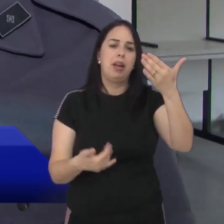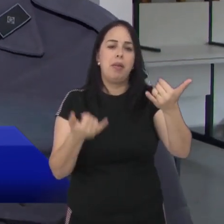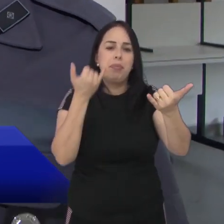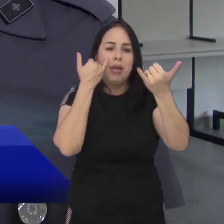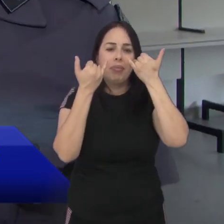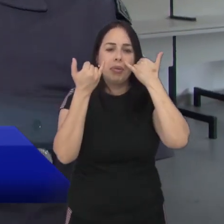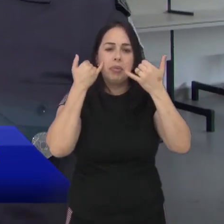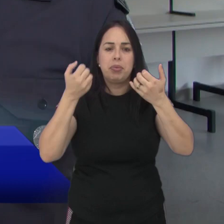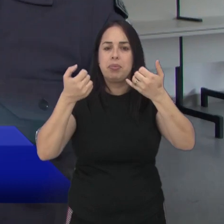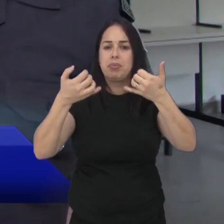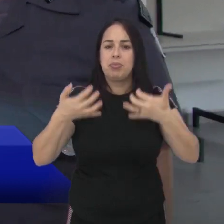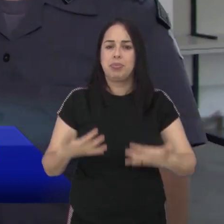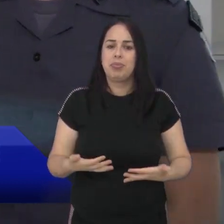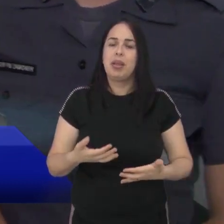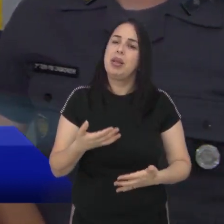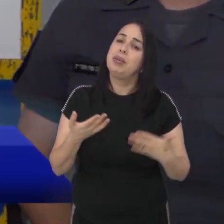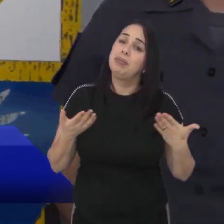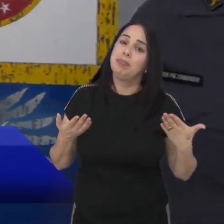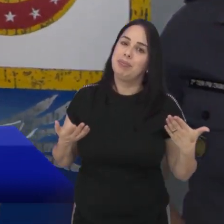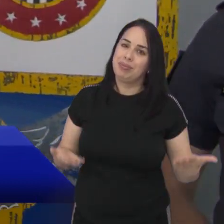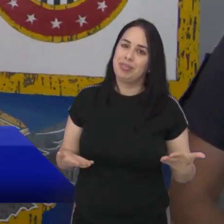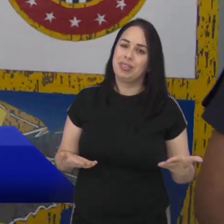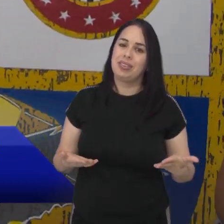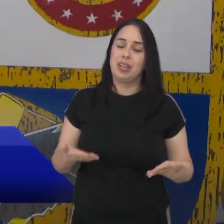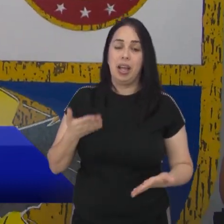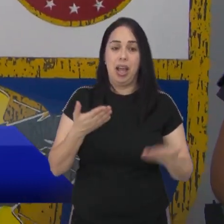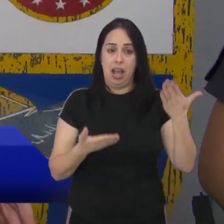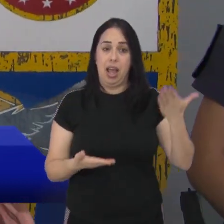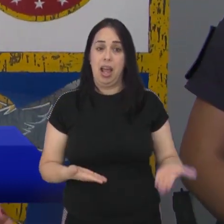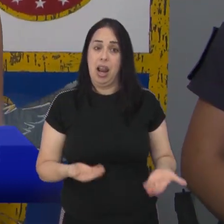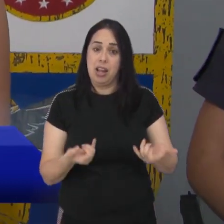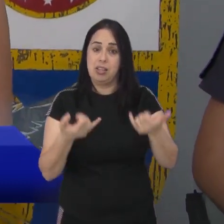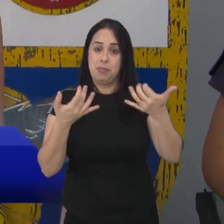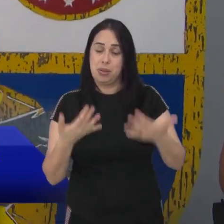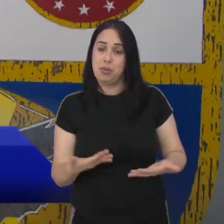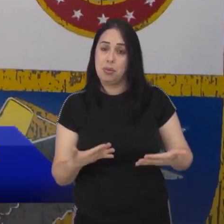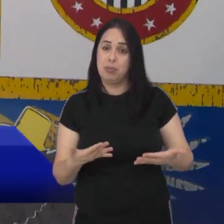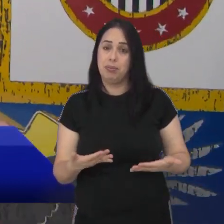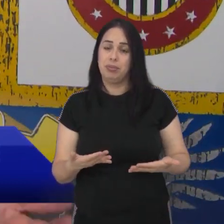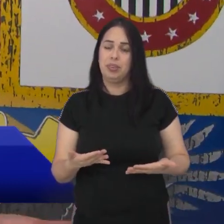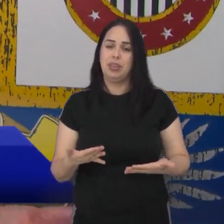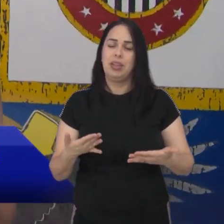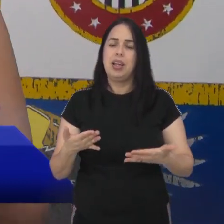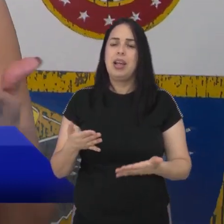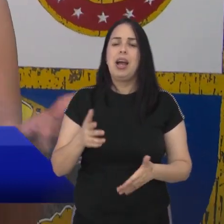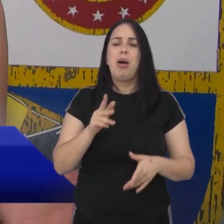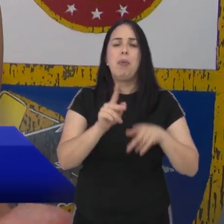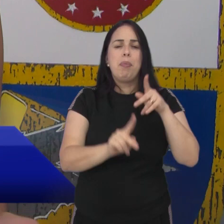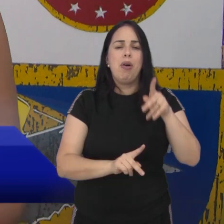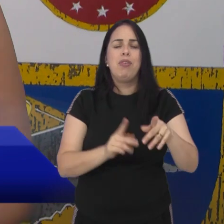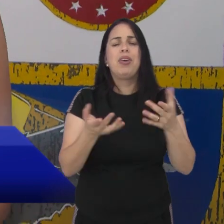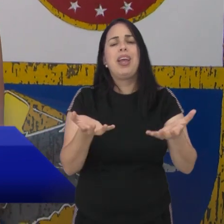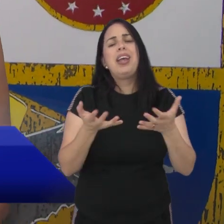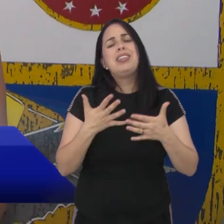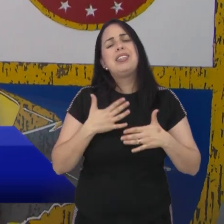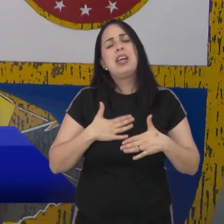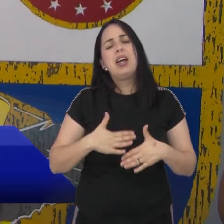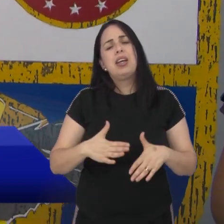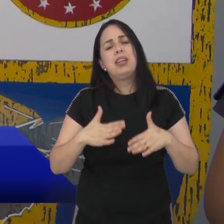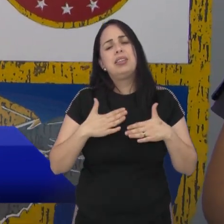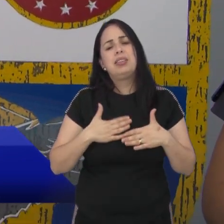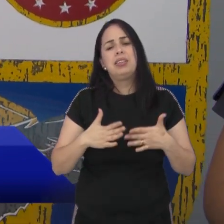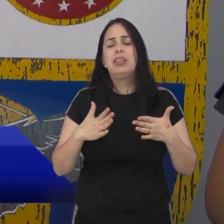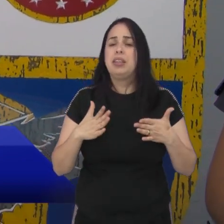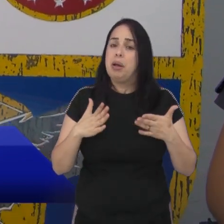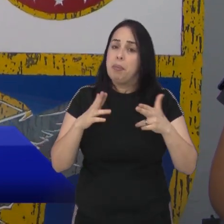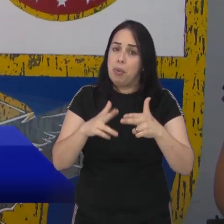obrigada pelos seus esclarecimentos. Bom, Guerra, é como a tenente falou, né? A população, ela quer ter o descanso merecido,